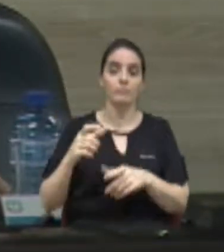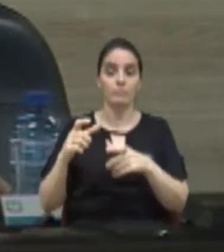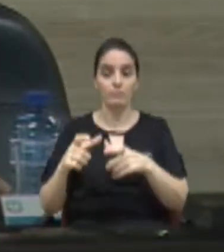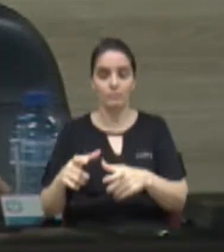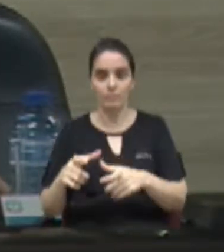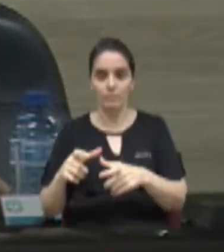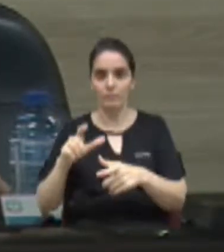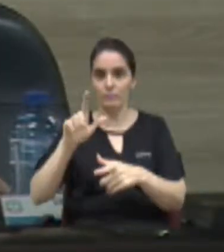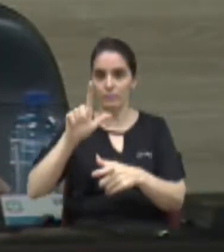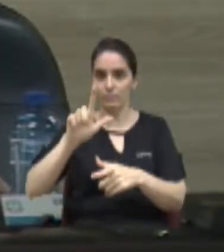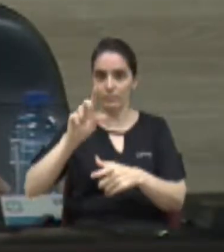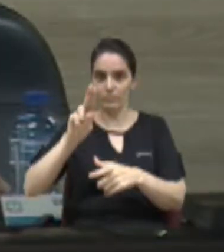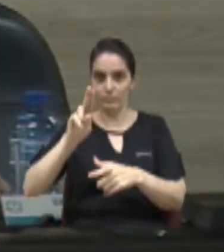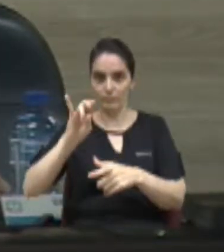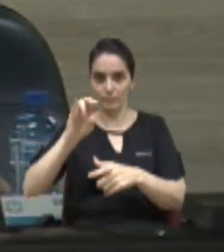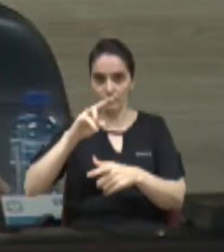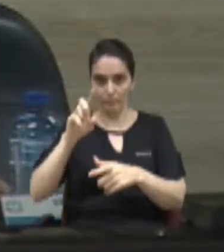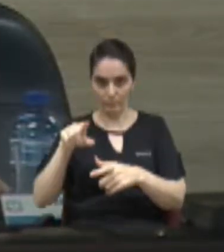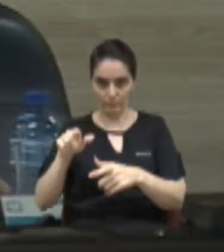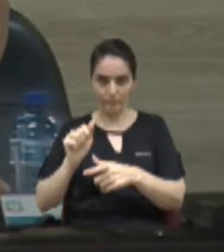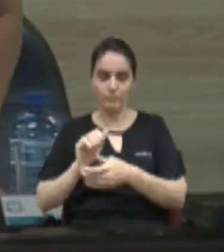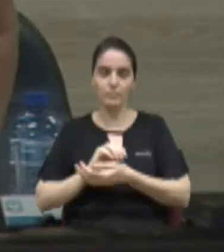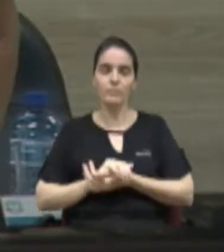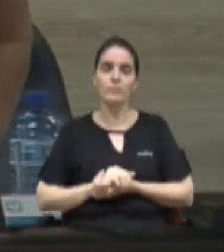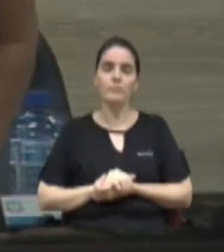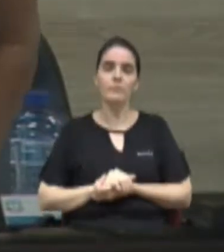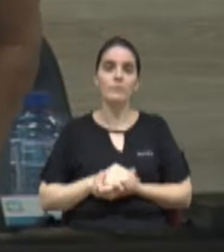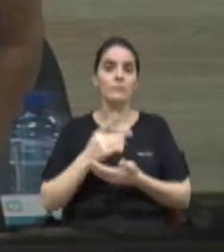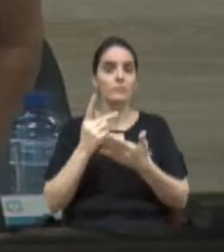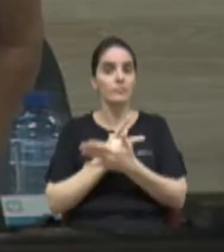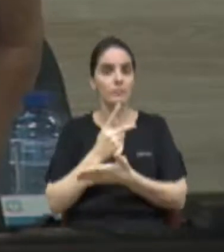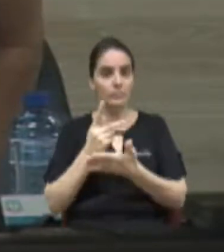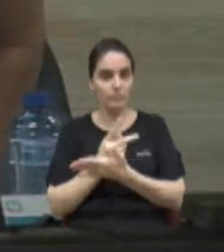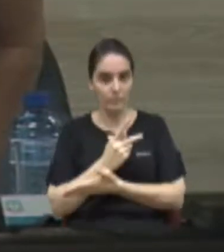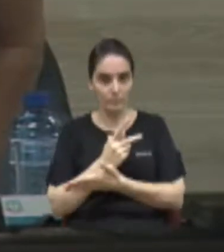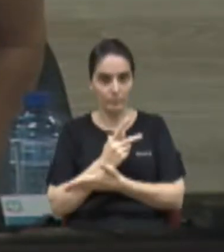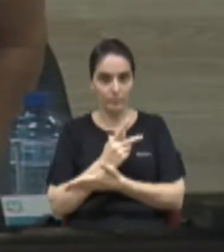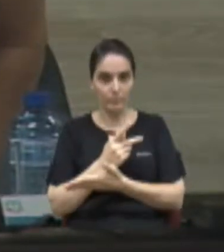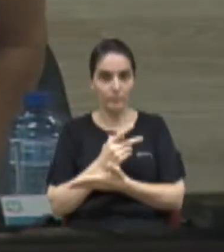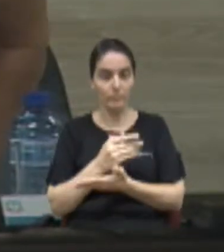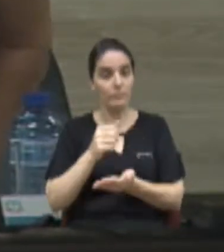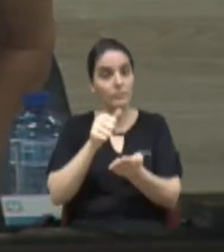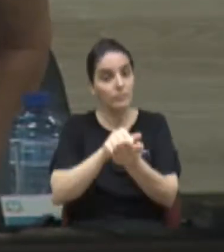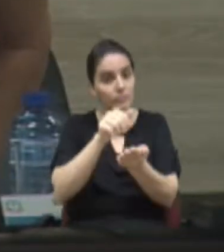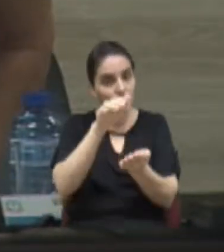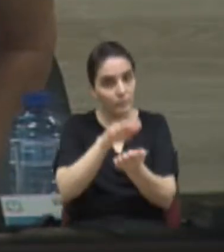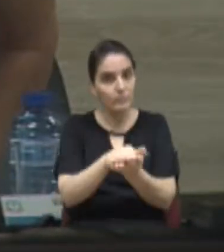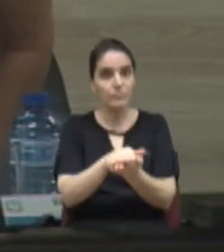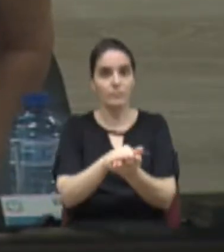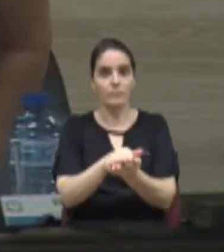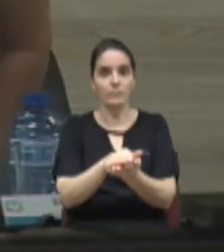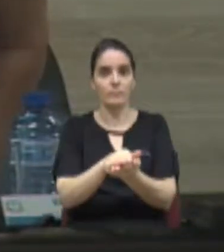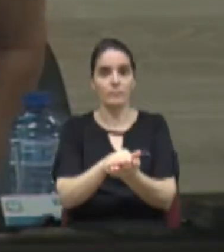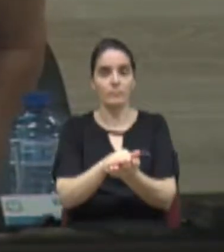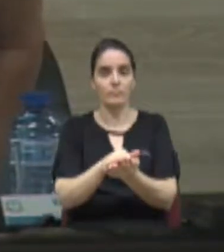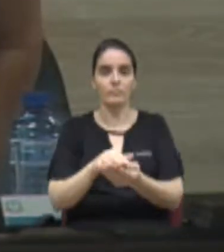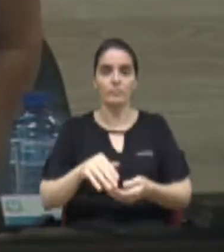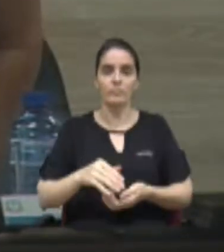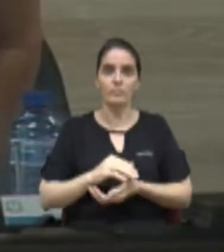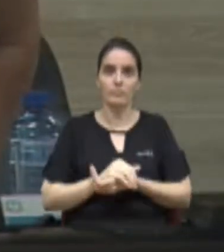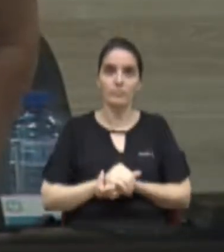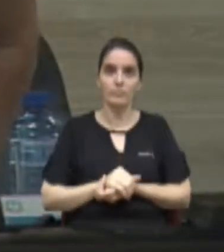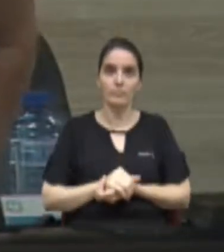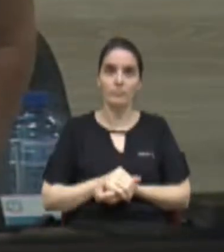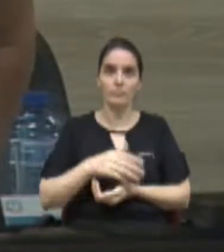foi um erro na própria multa, o que nos permitiu, estava lá